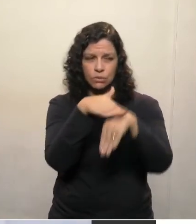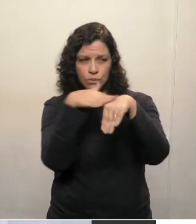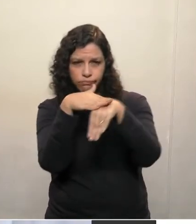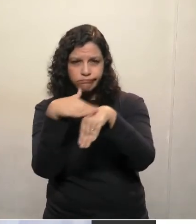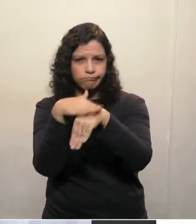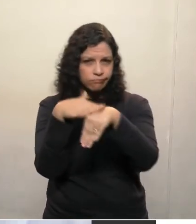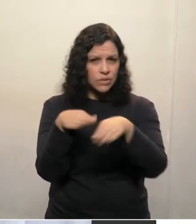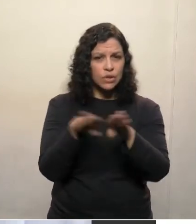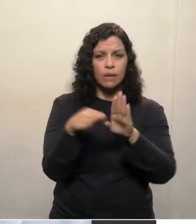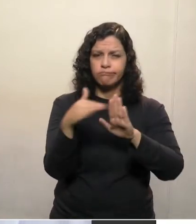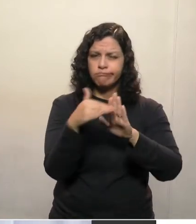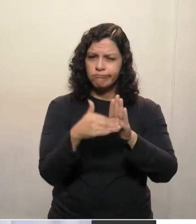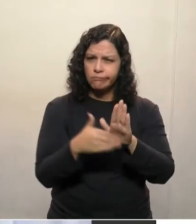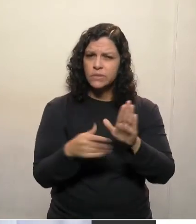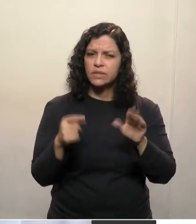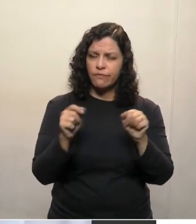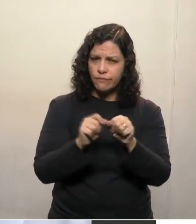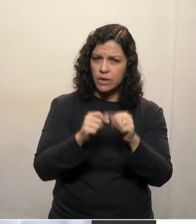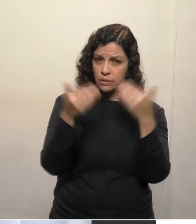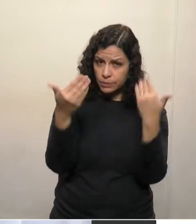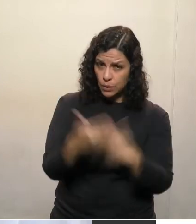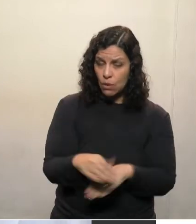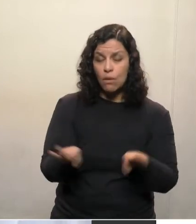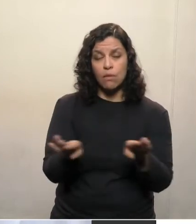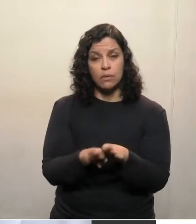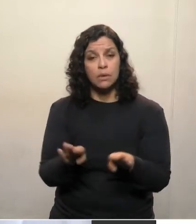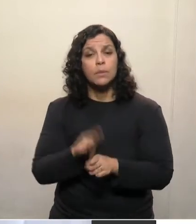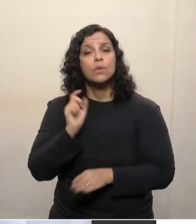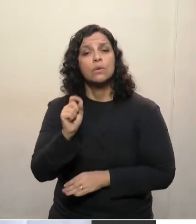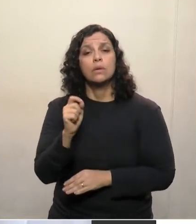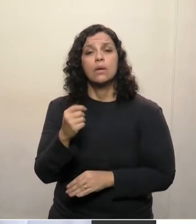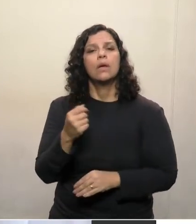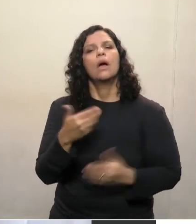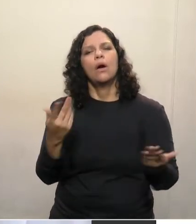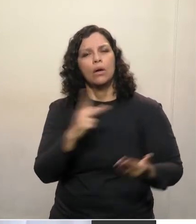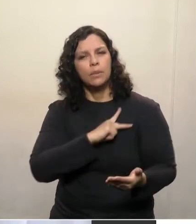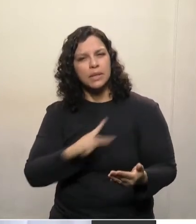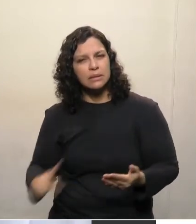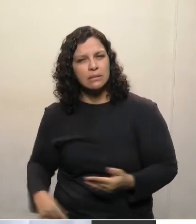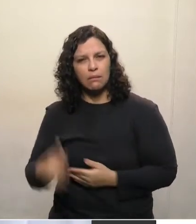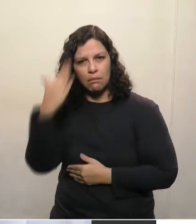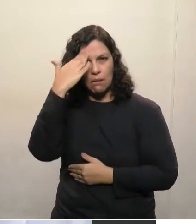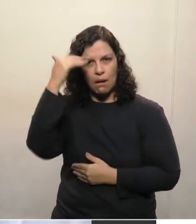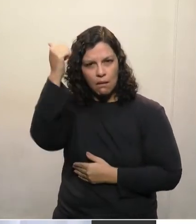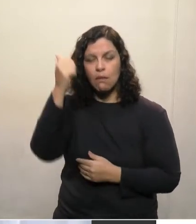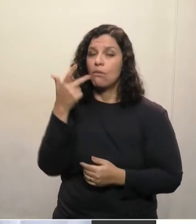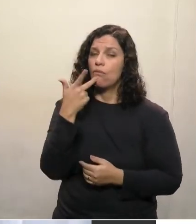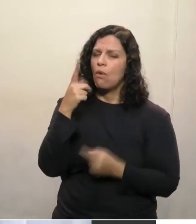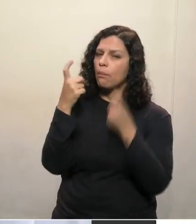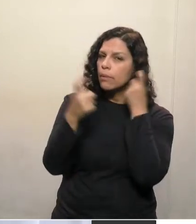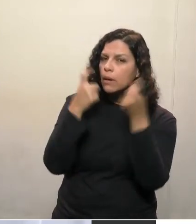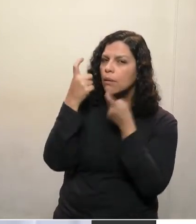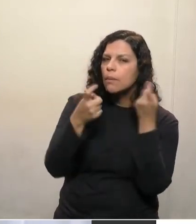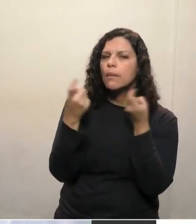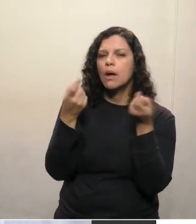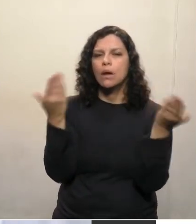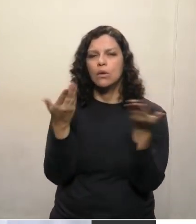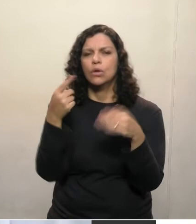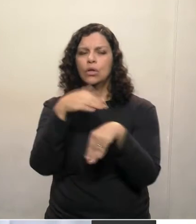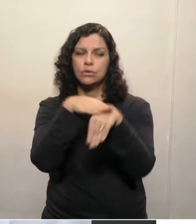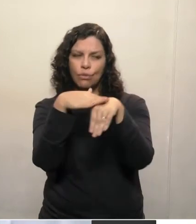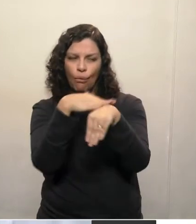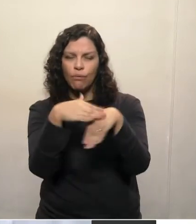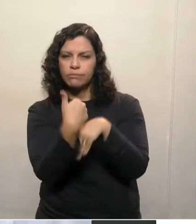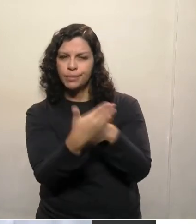coloquem em pauta isso, e até o próprio nosso presidente Traiano nos trouxe essa preocupação na última vez que nós